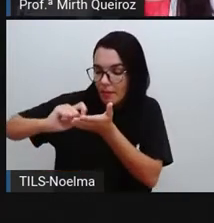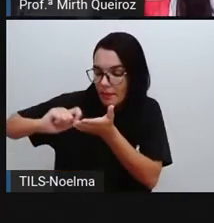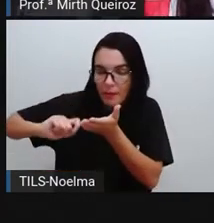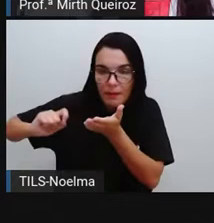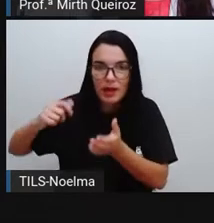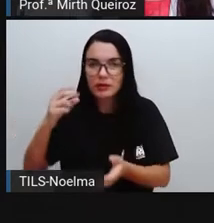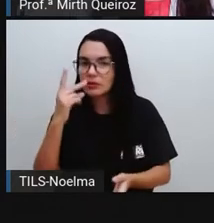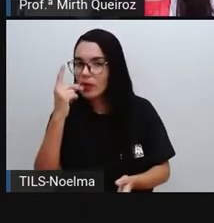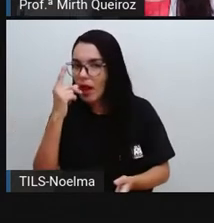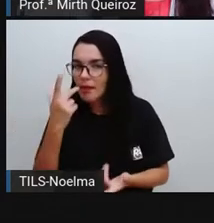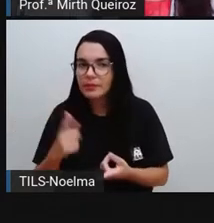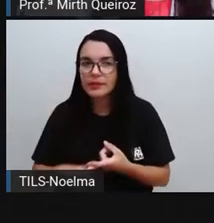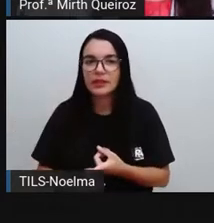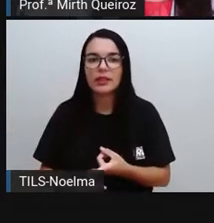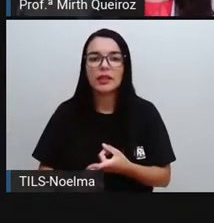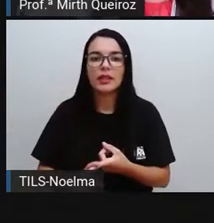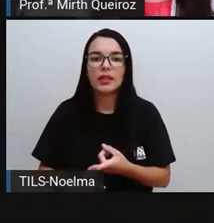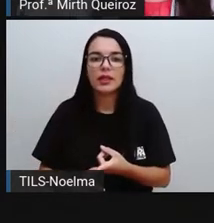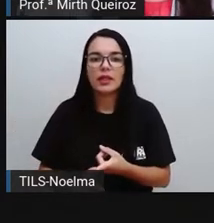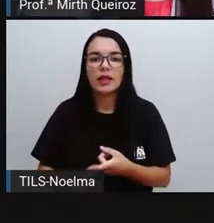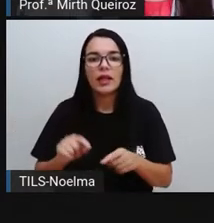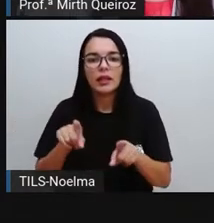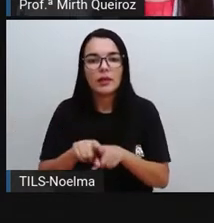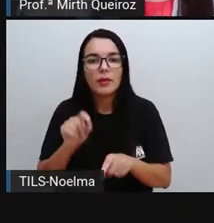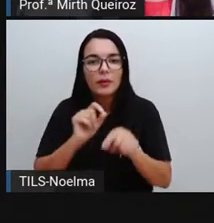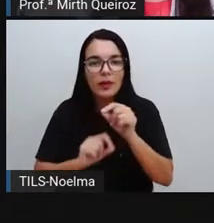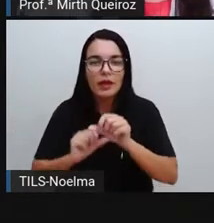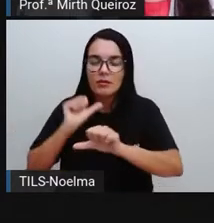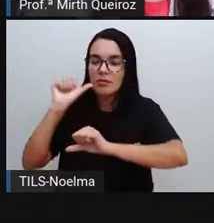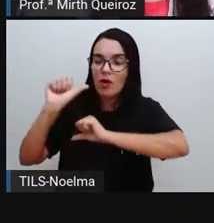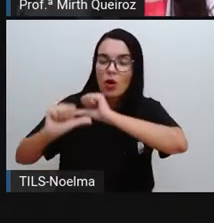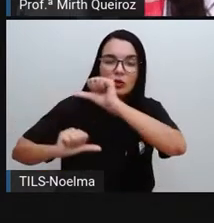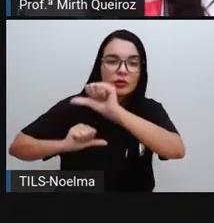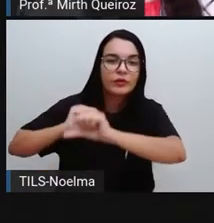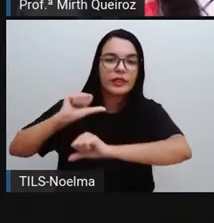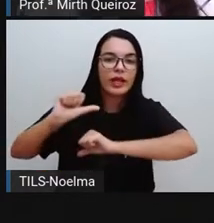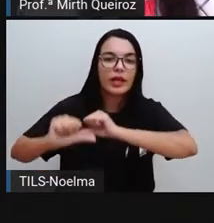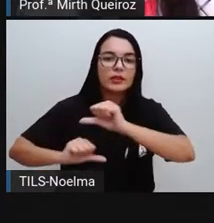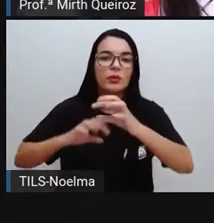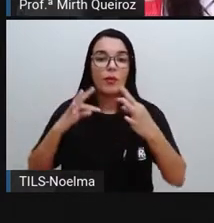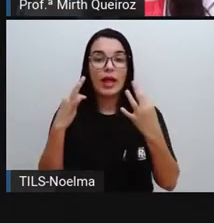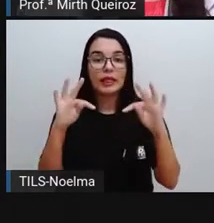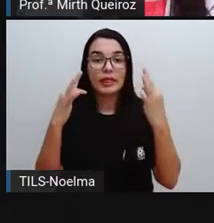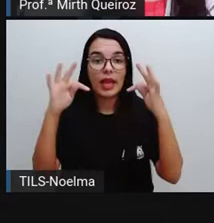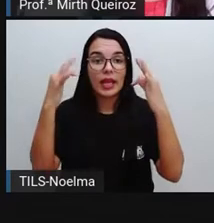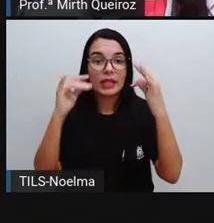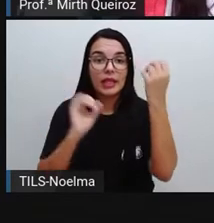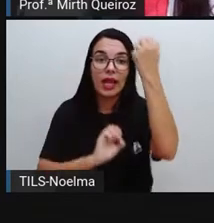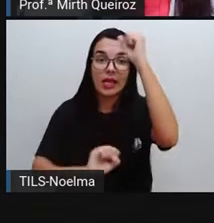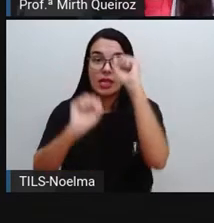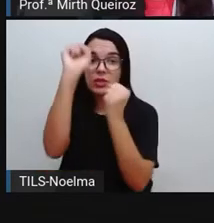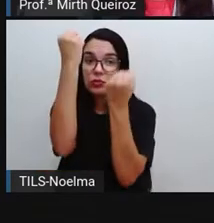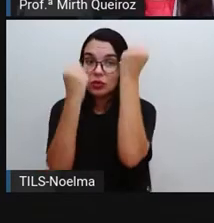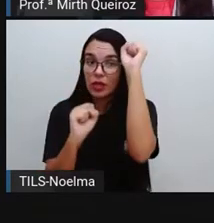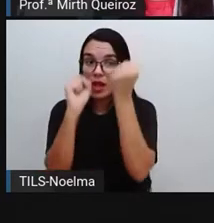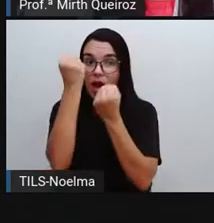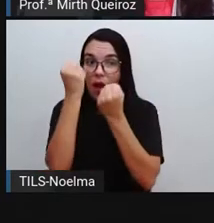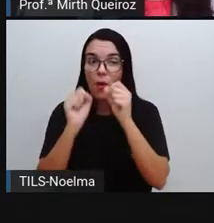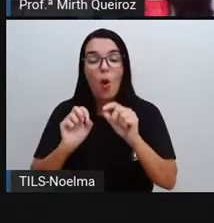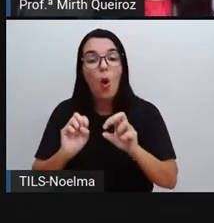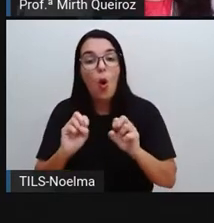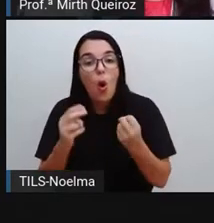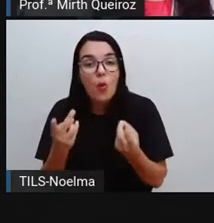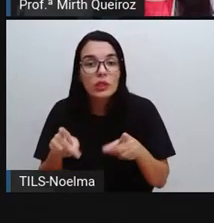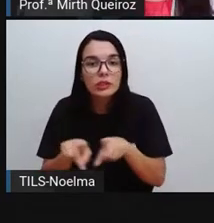foi utilizado e foi modificado aí por uma técnica que pode ser industrial, né?